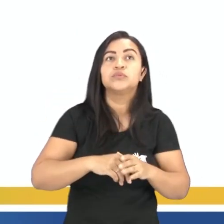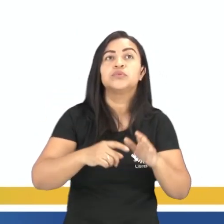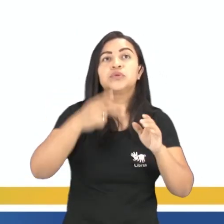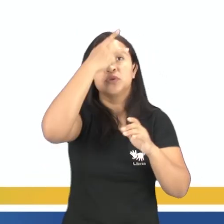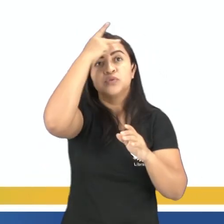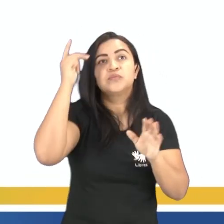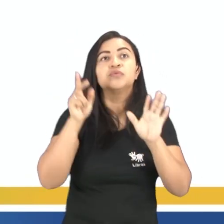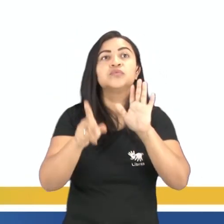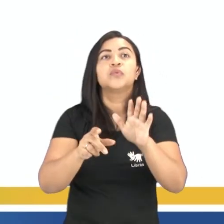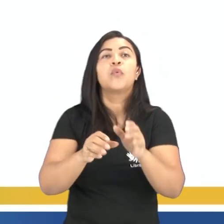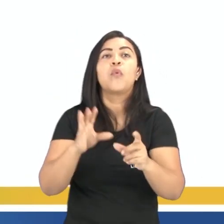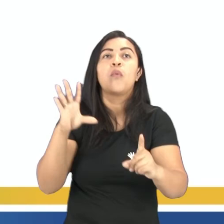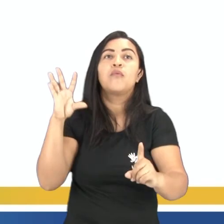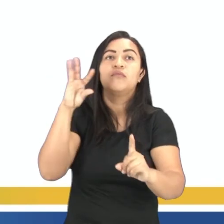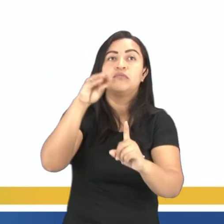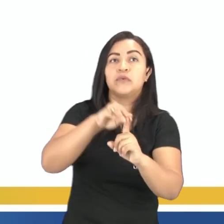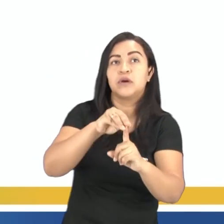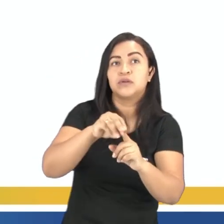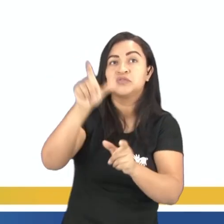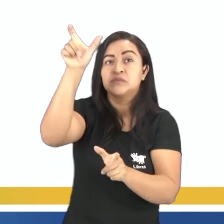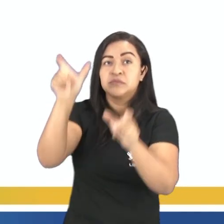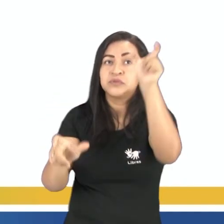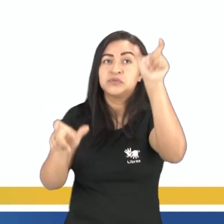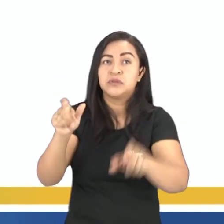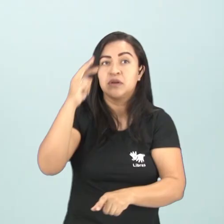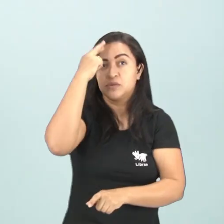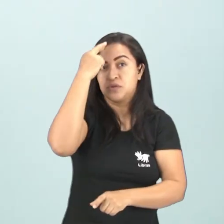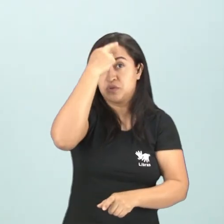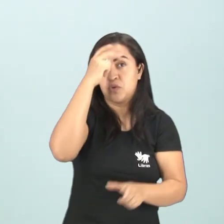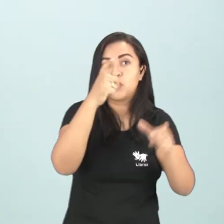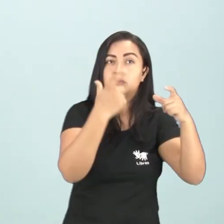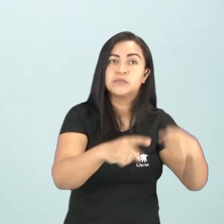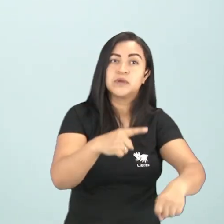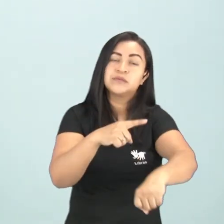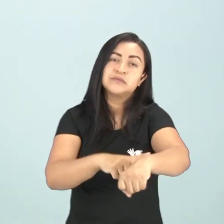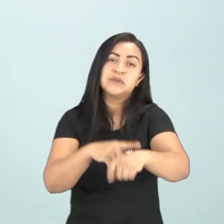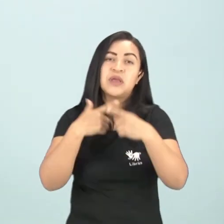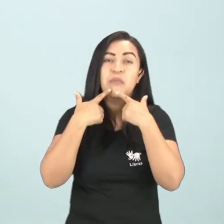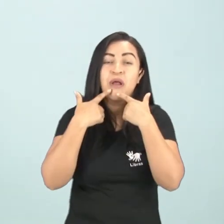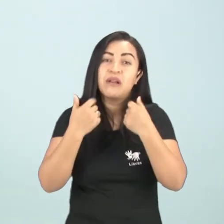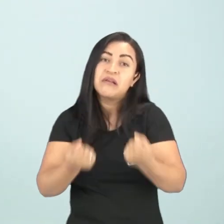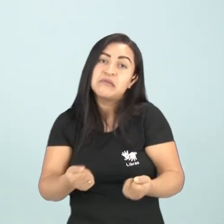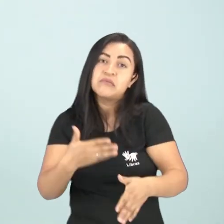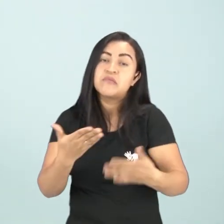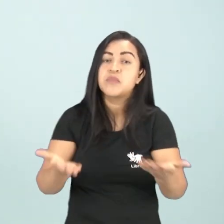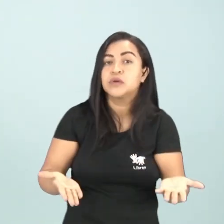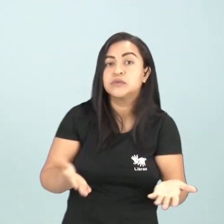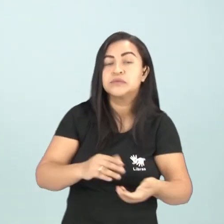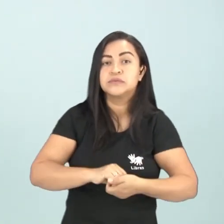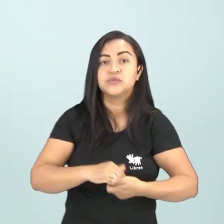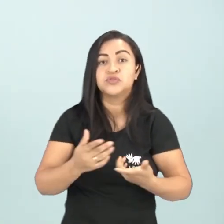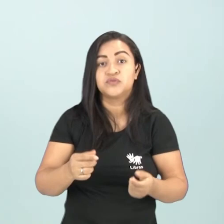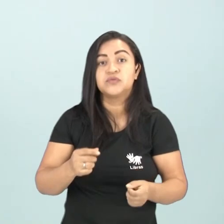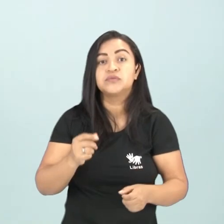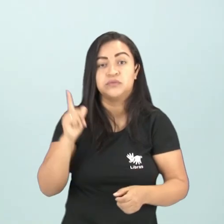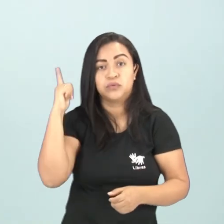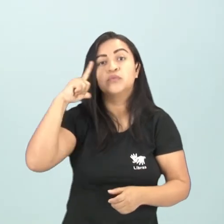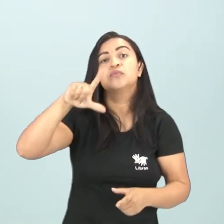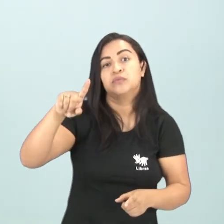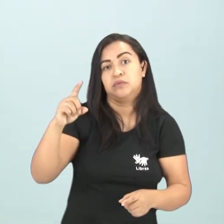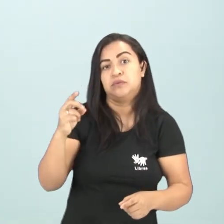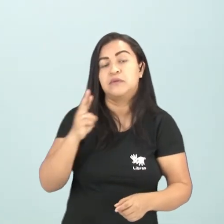enredo, espaço, tempo, linguagem, tá? Se você conseguir responder para essas questões,